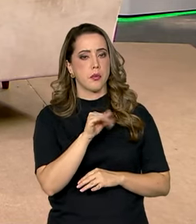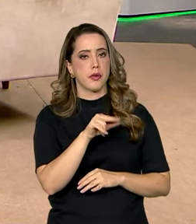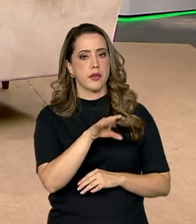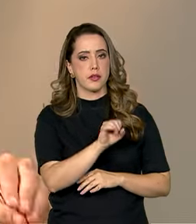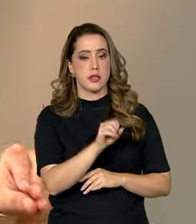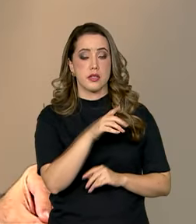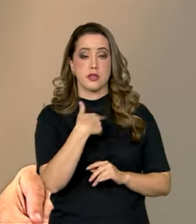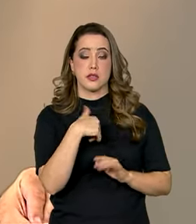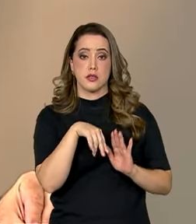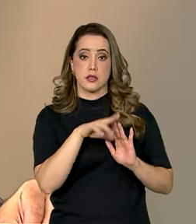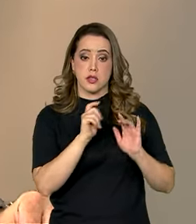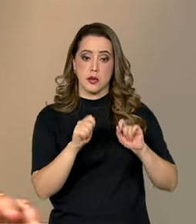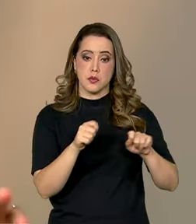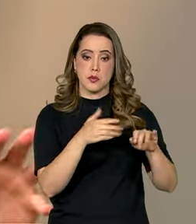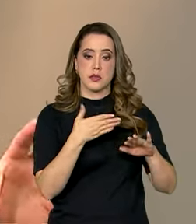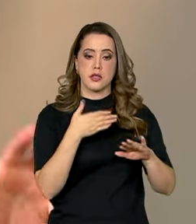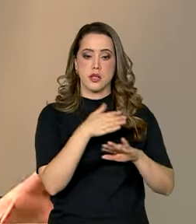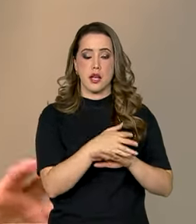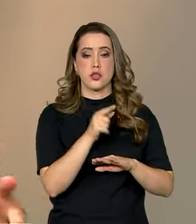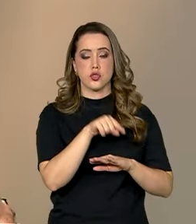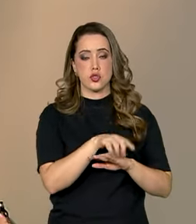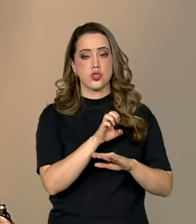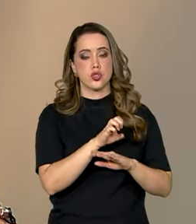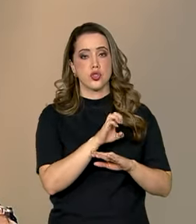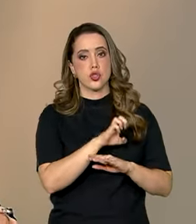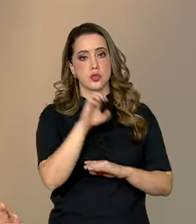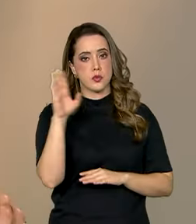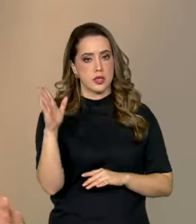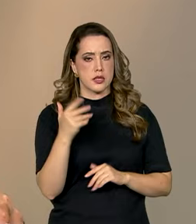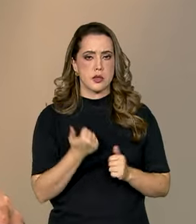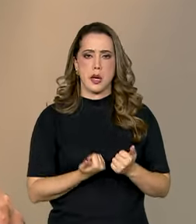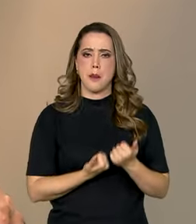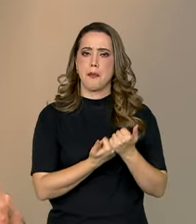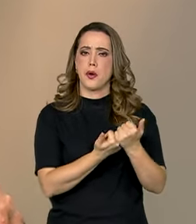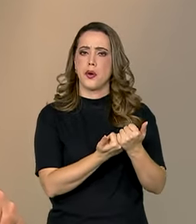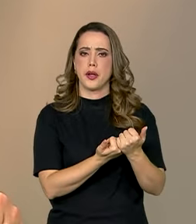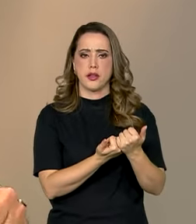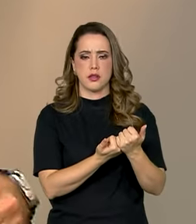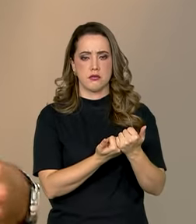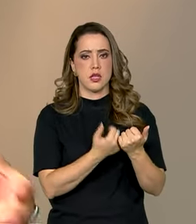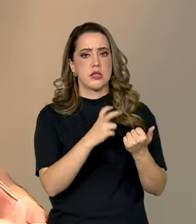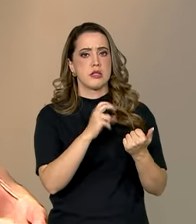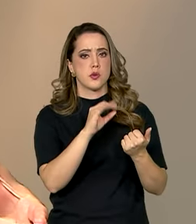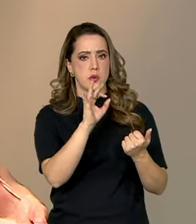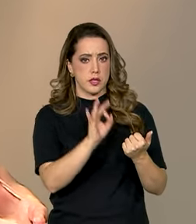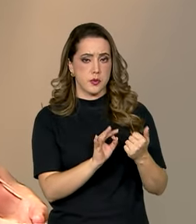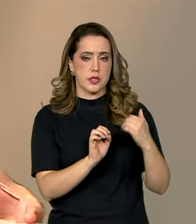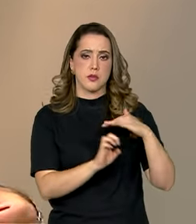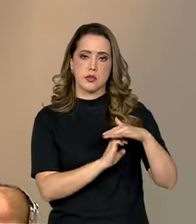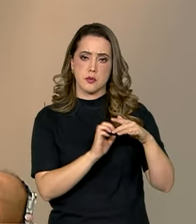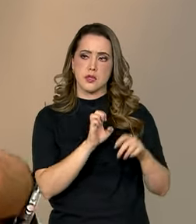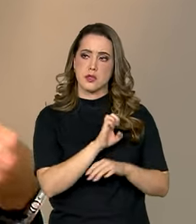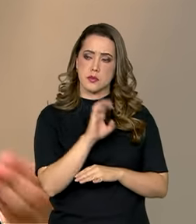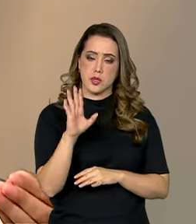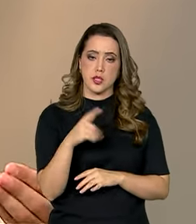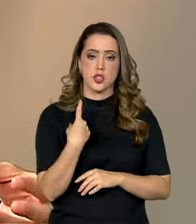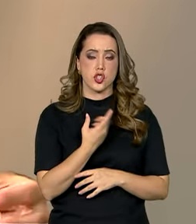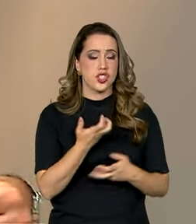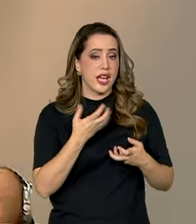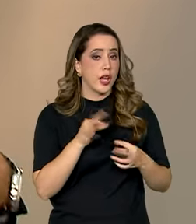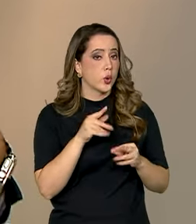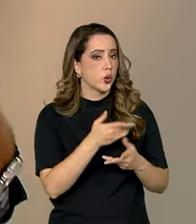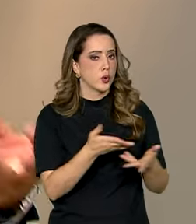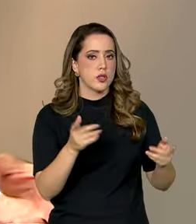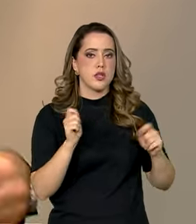exportação que é chamado de pré-embarque, que mais da metade apoia pequenos empresários que exportam. Mas a gente quer que todos eles possam exportar. É importante